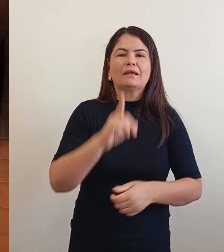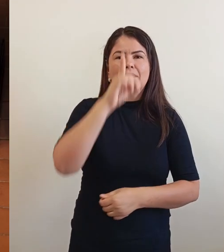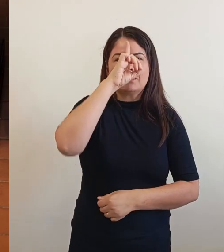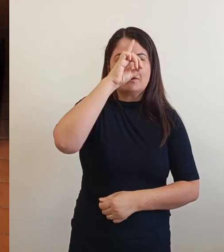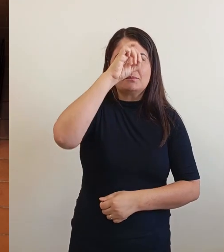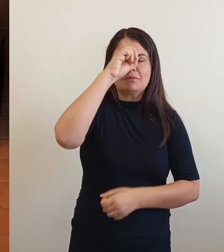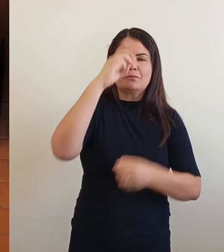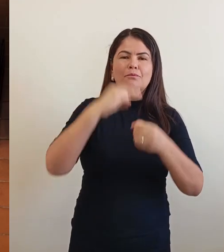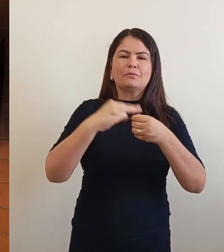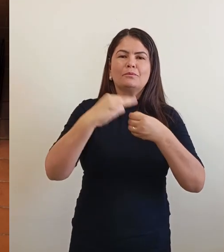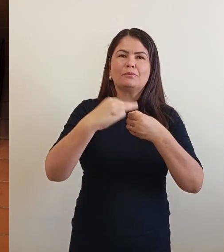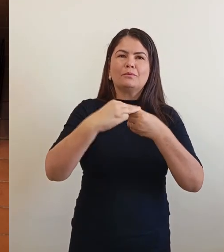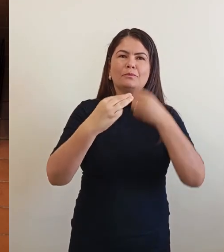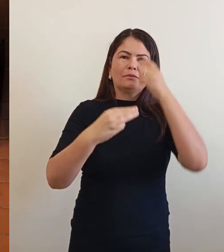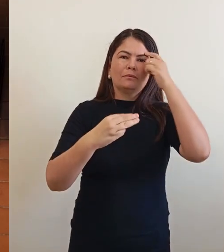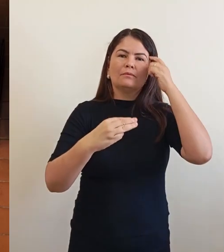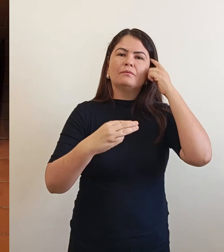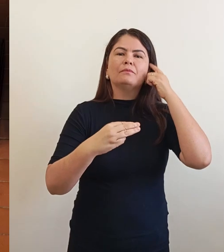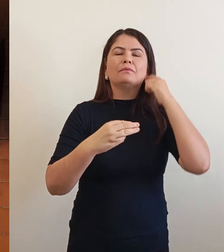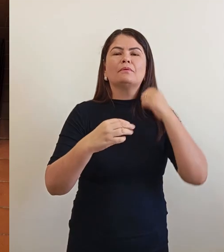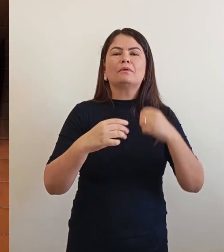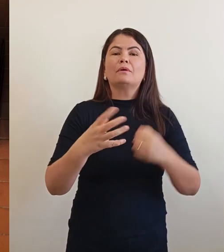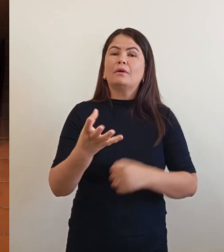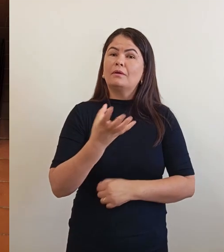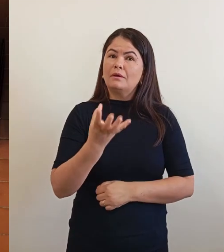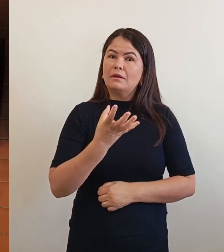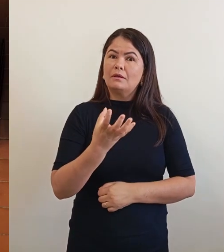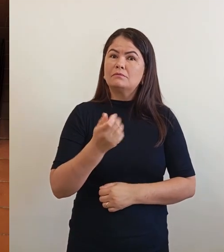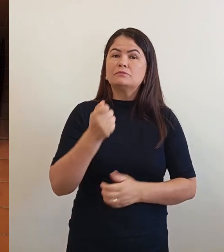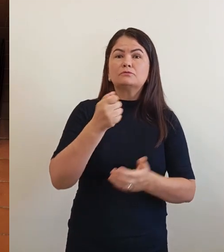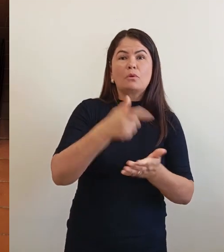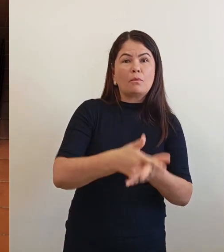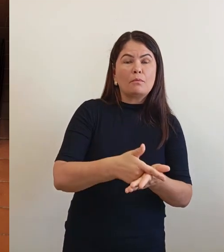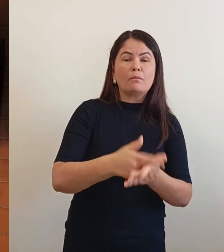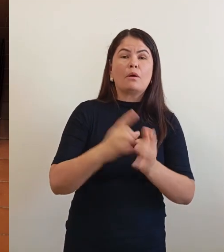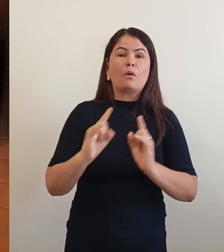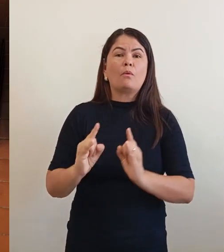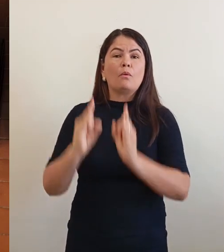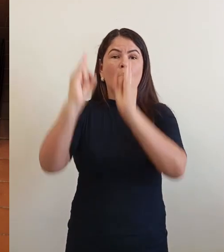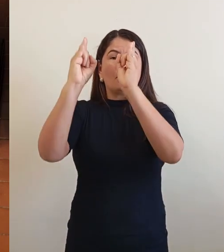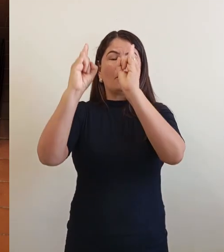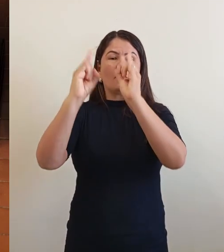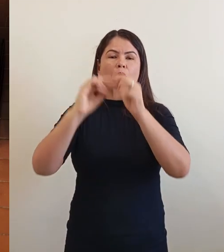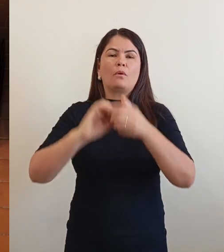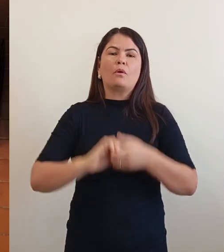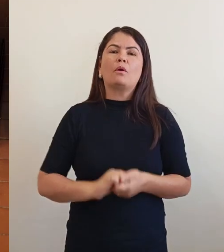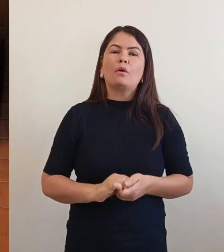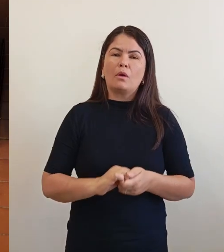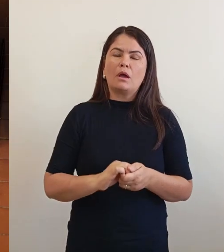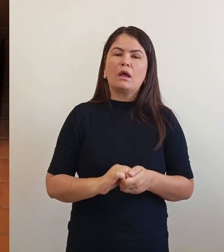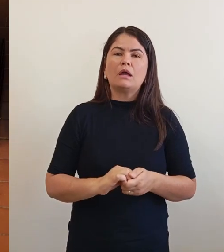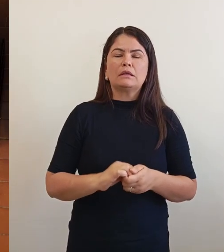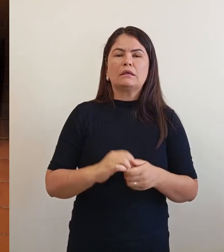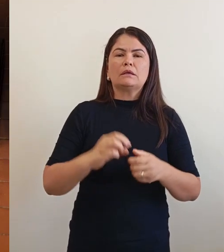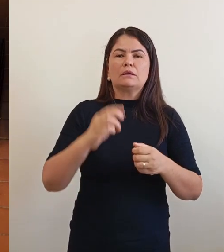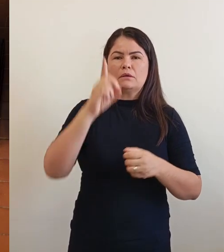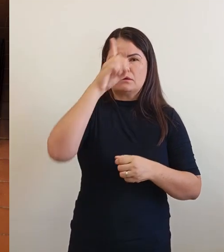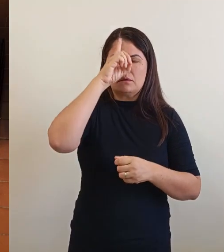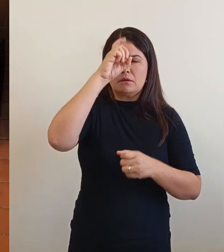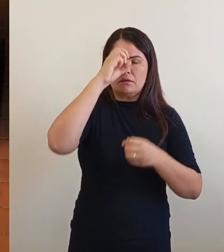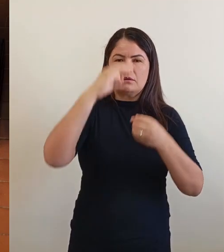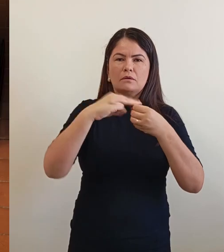e implantar esse hospital municipal com a UTI, com o cirúrgico top, com esses médicos aí,